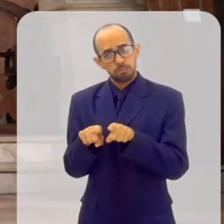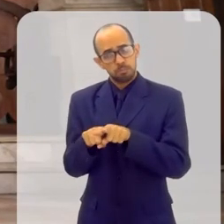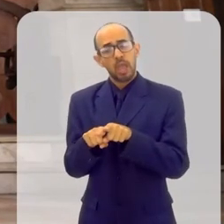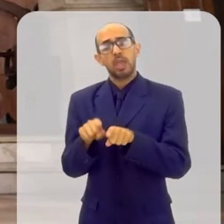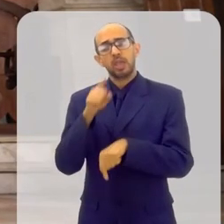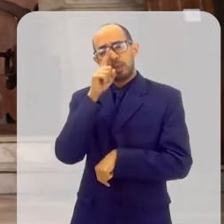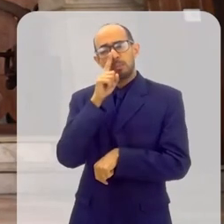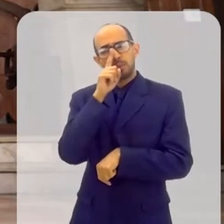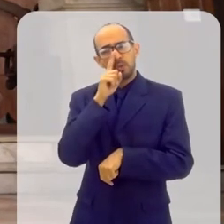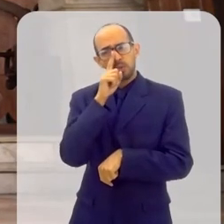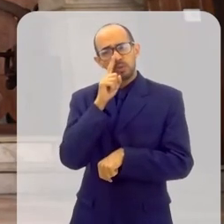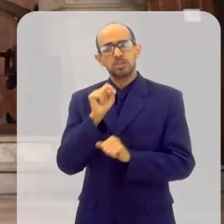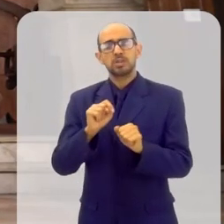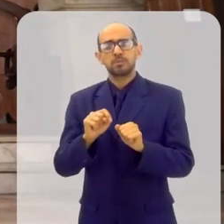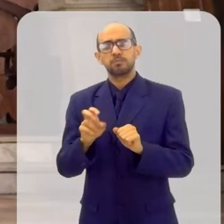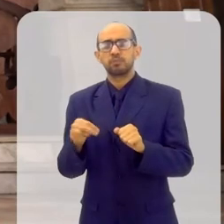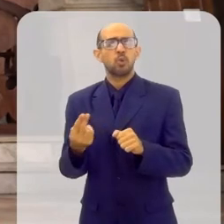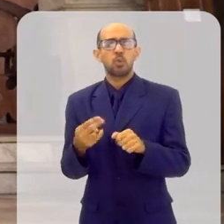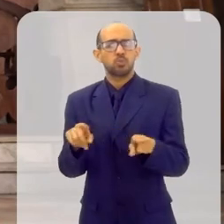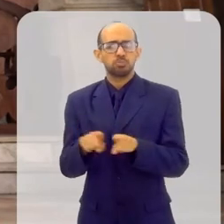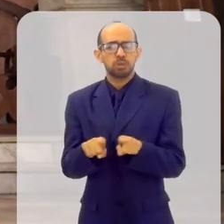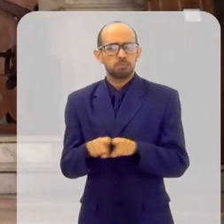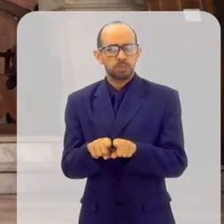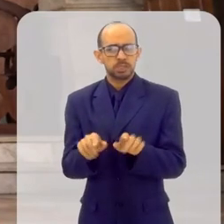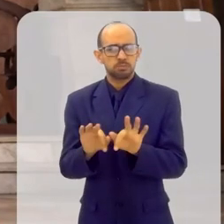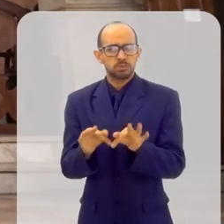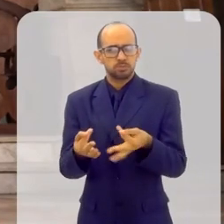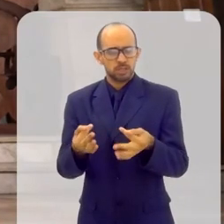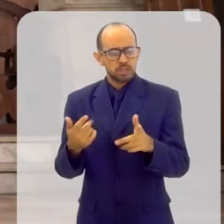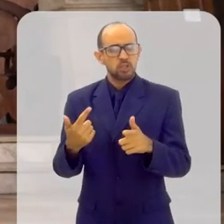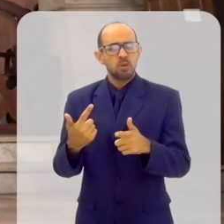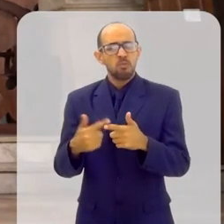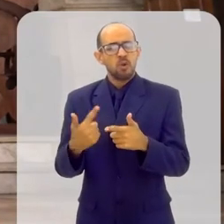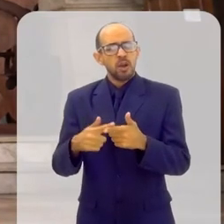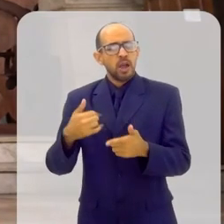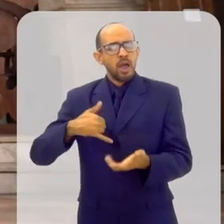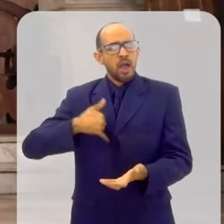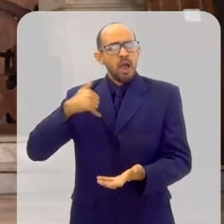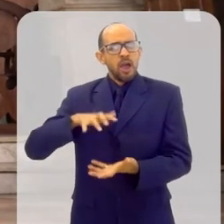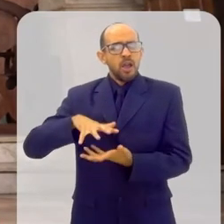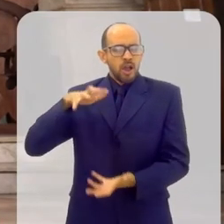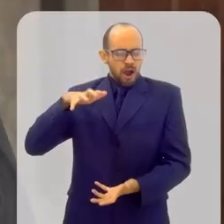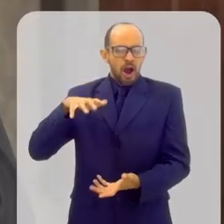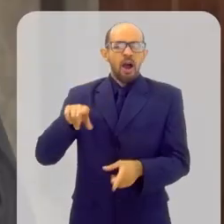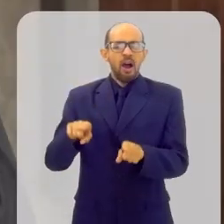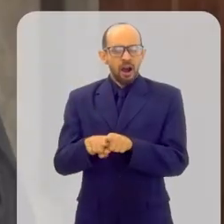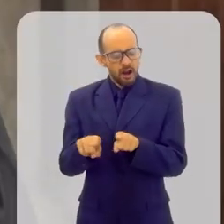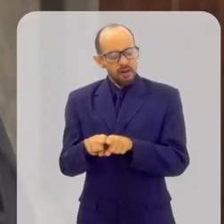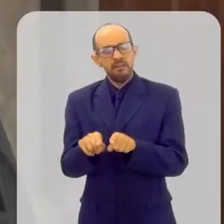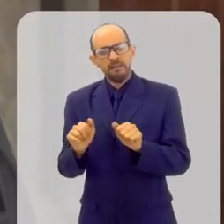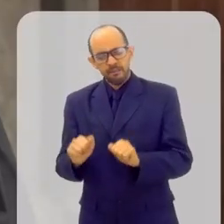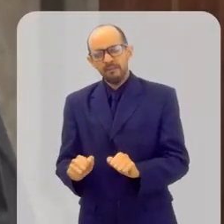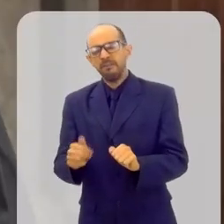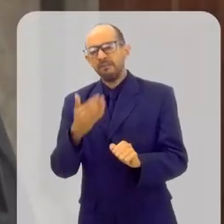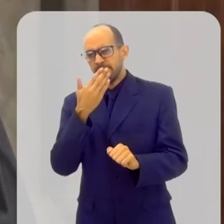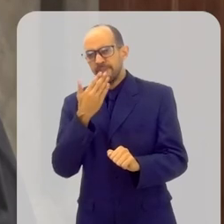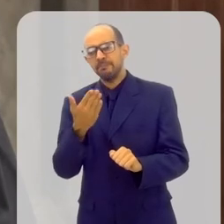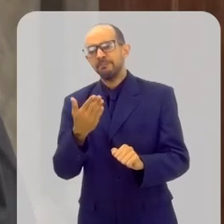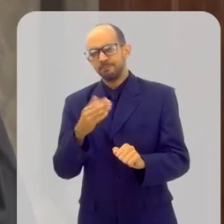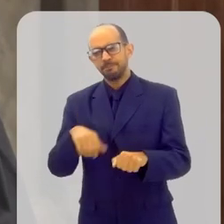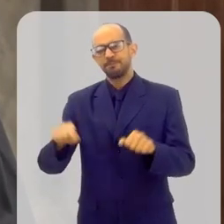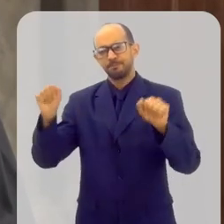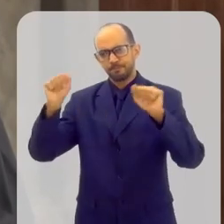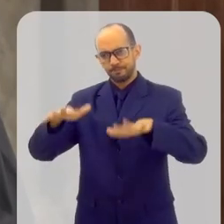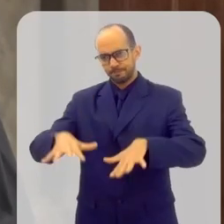de um porte um pouco maior também, ou simplesmente pelo fato de já estar mais idosa. Certo. Pode pedir também